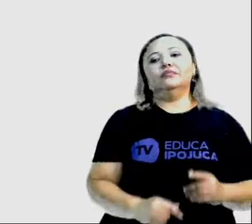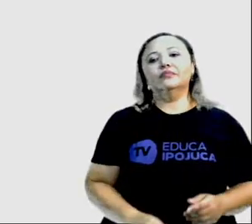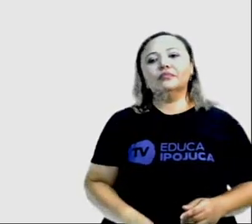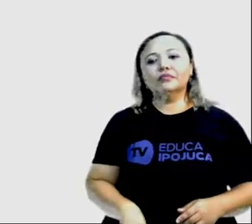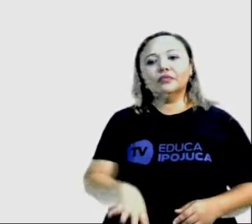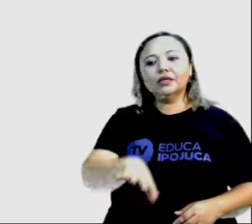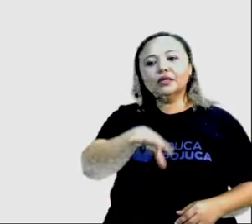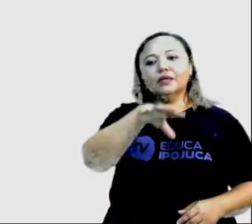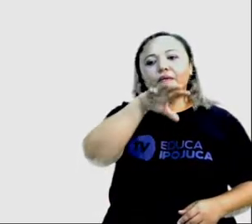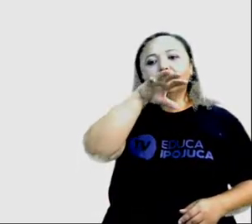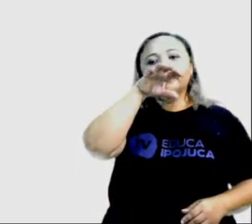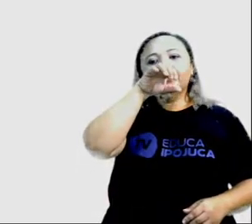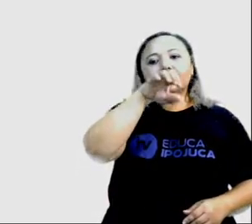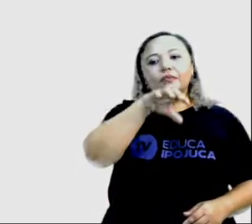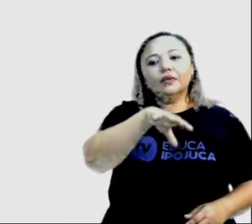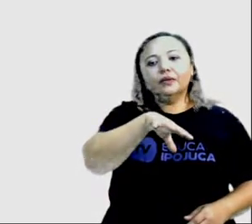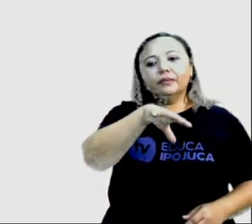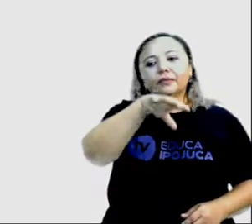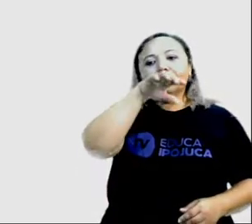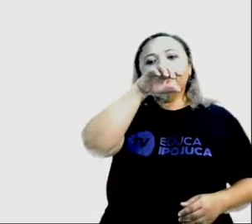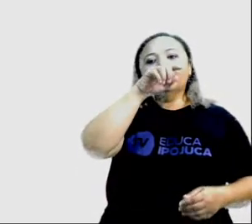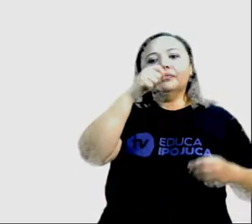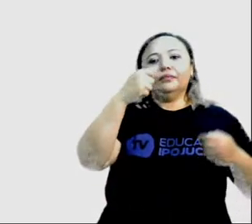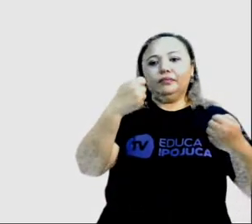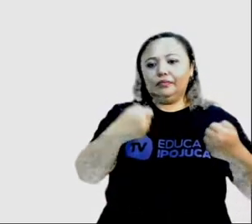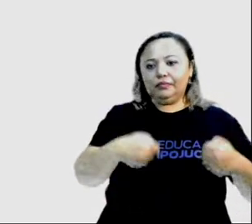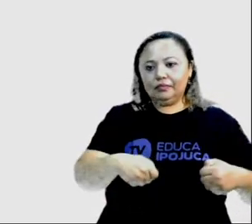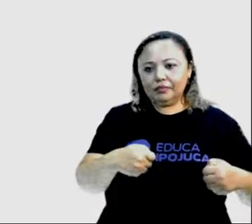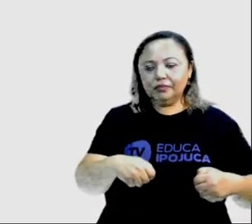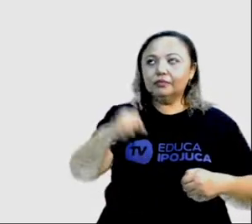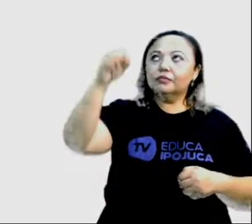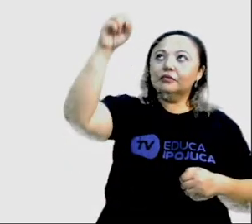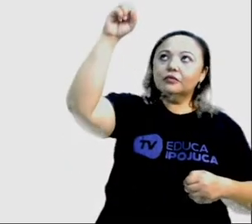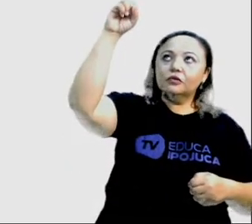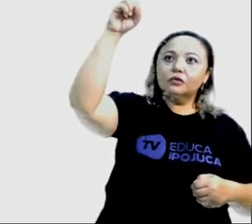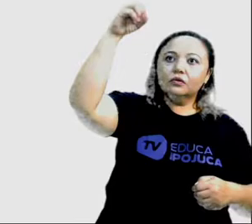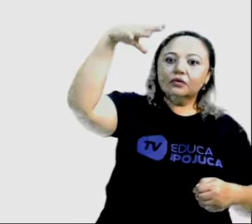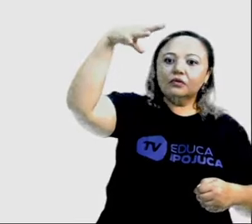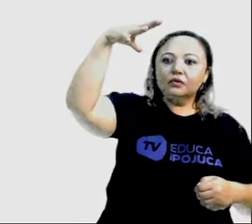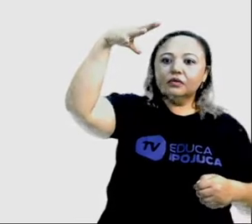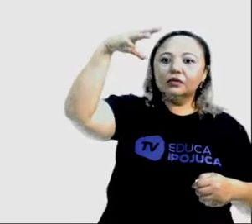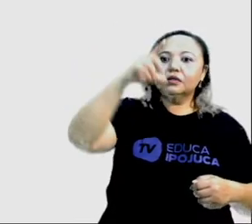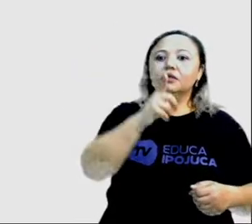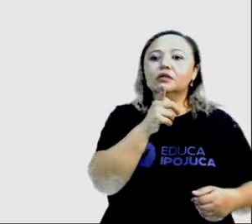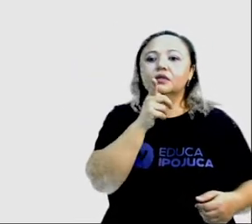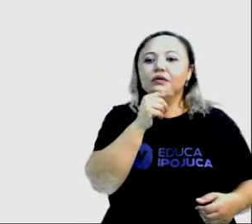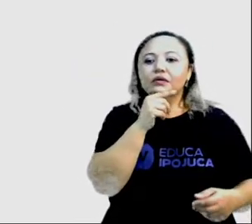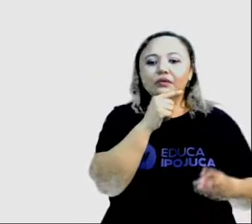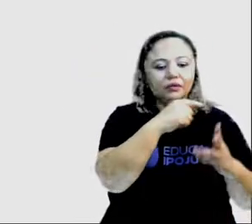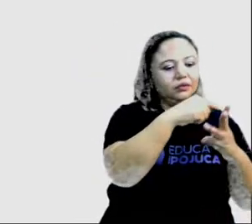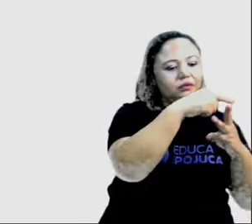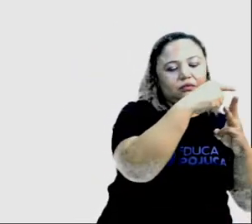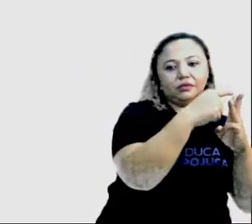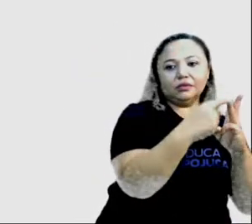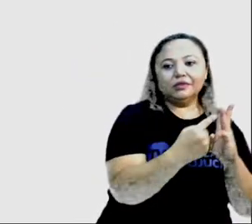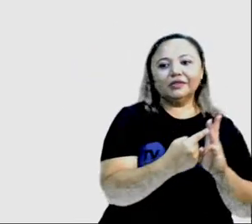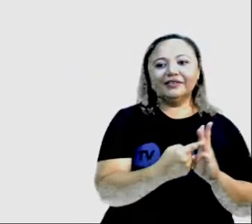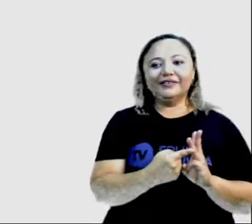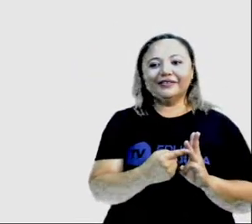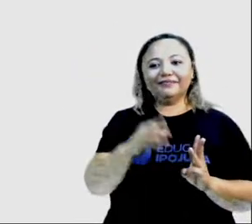Oxigênio, como a gente vê aí, tá? Luz e água. São os três